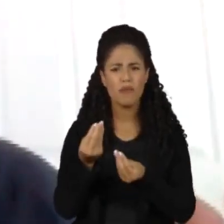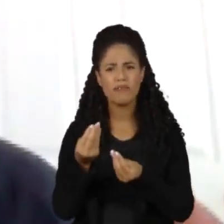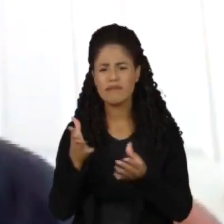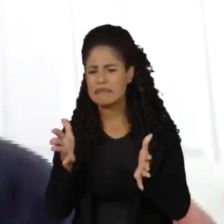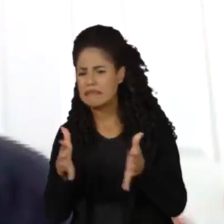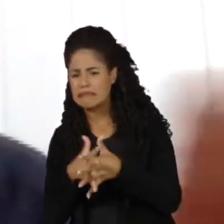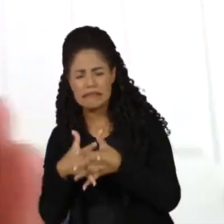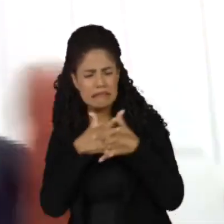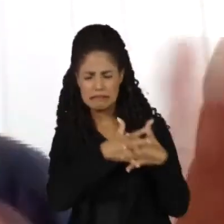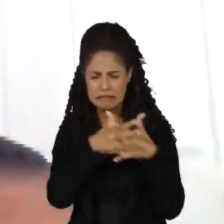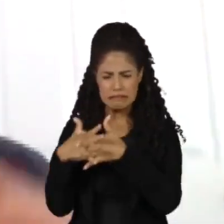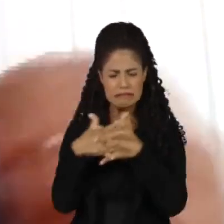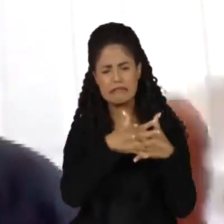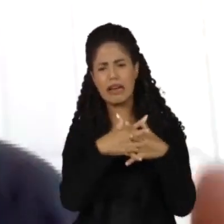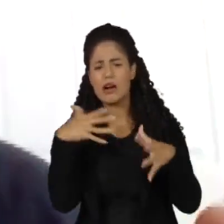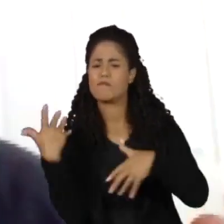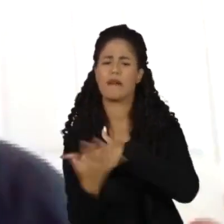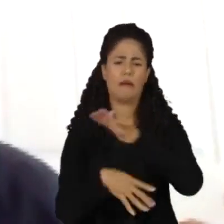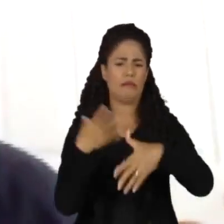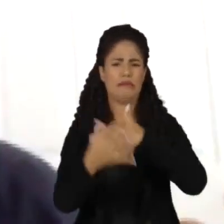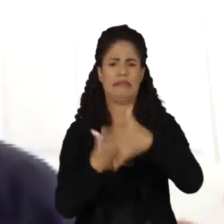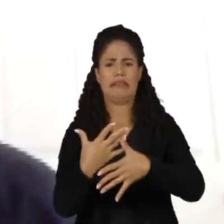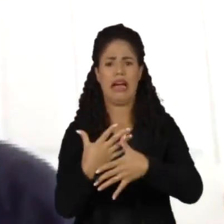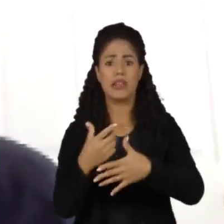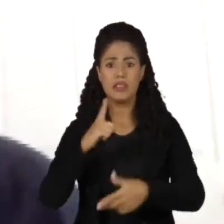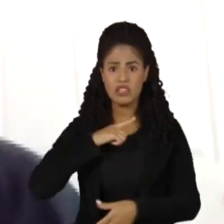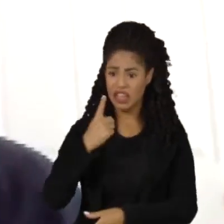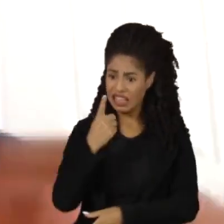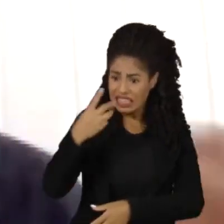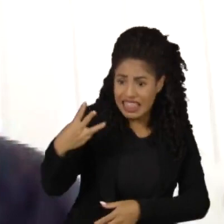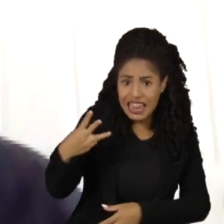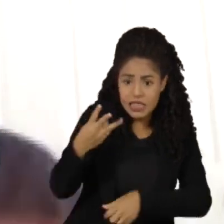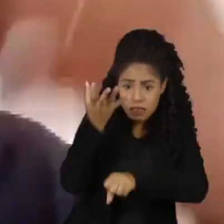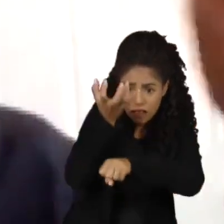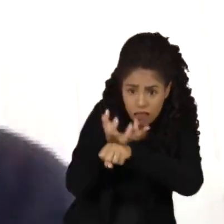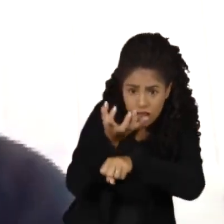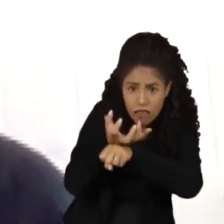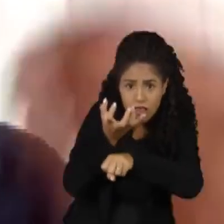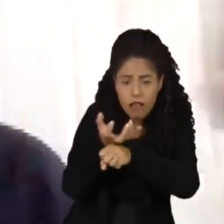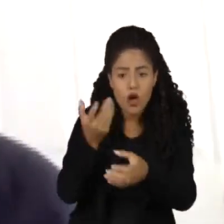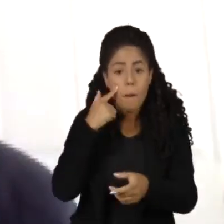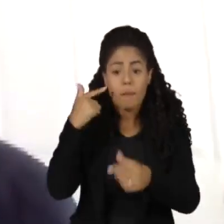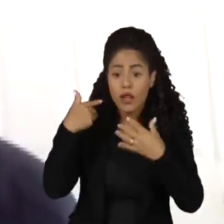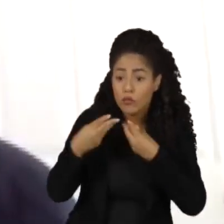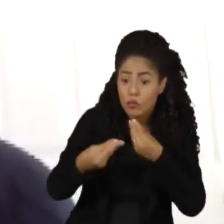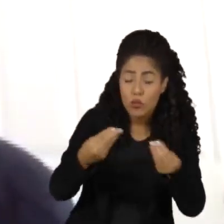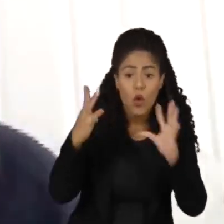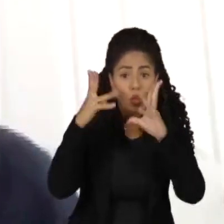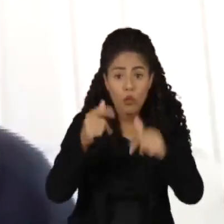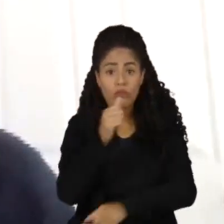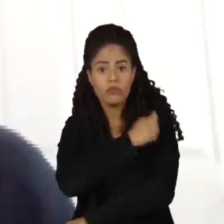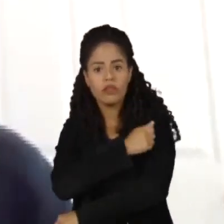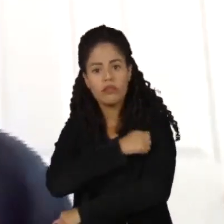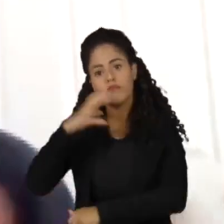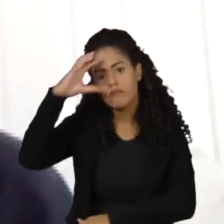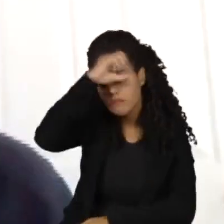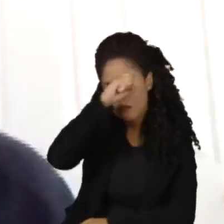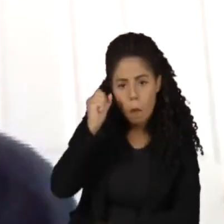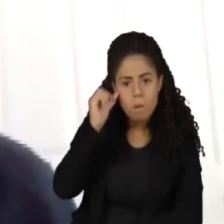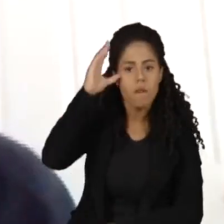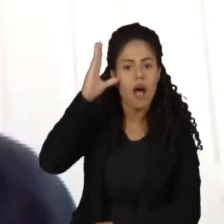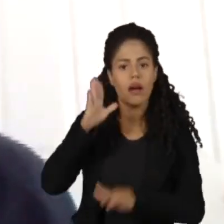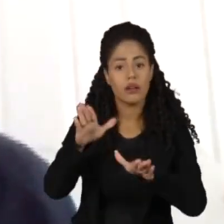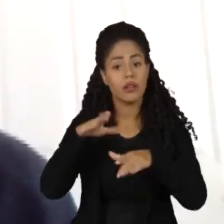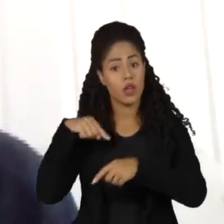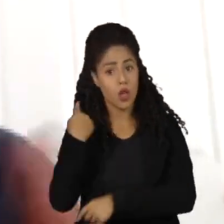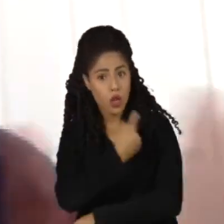existe no Brasil, onde a gente tinha 13 disciplinas para dar para todos os alunos igualmente. Com isso, a gente